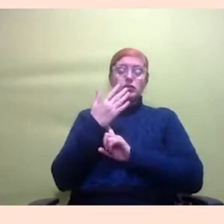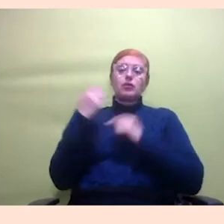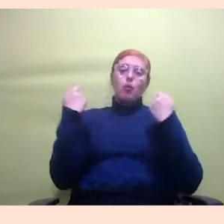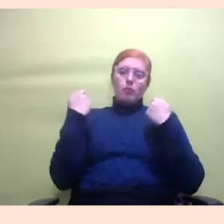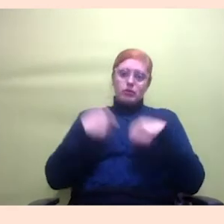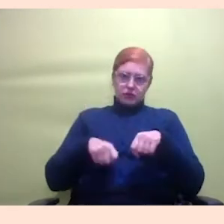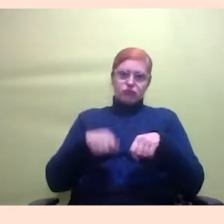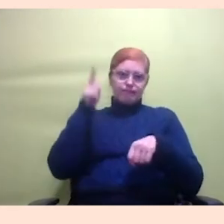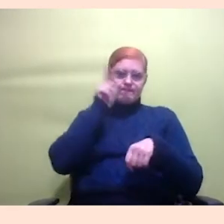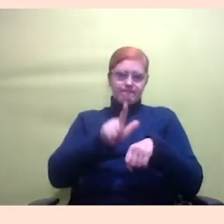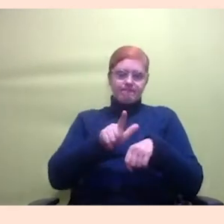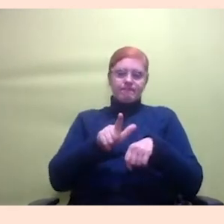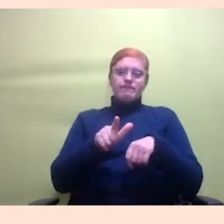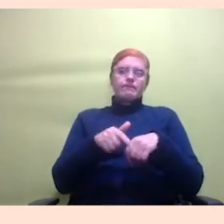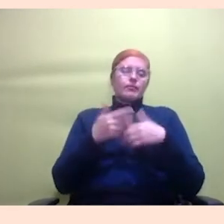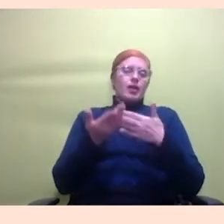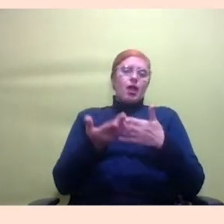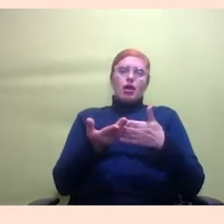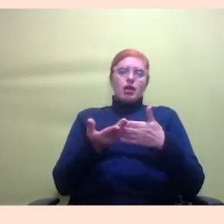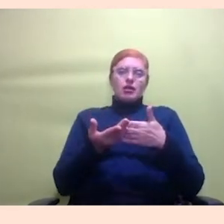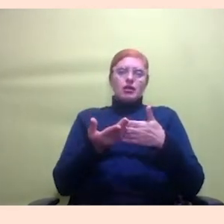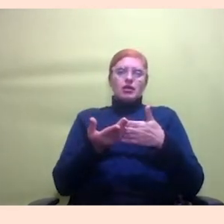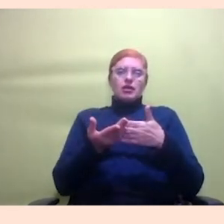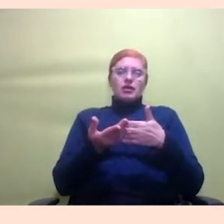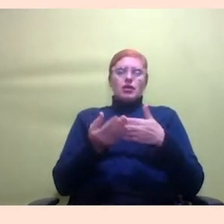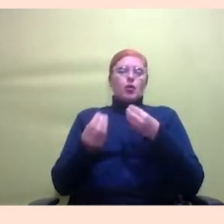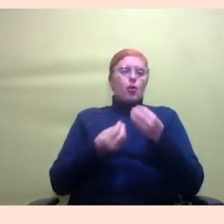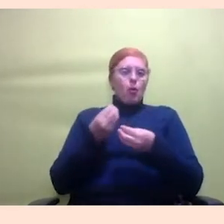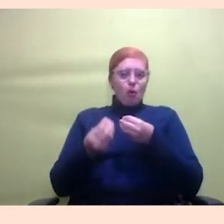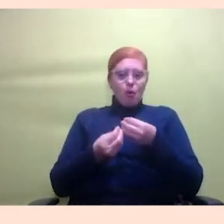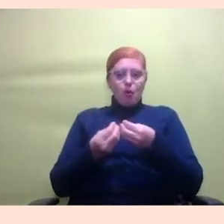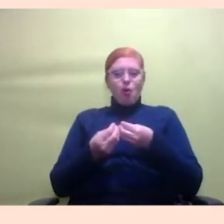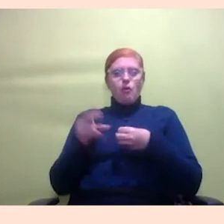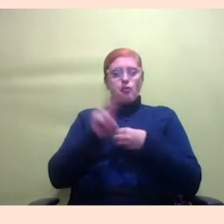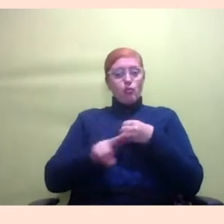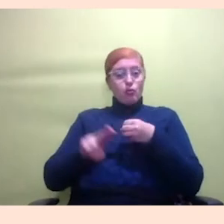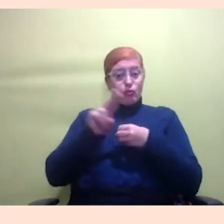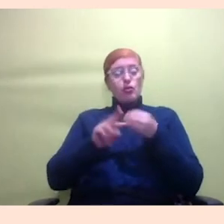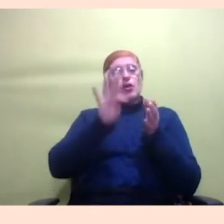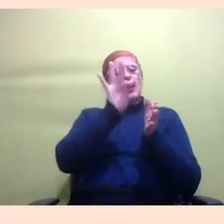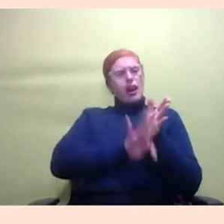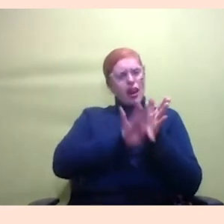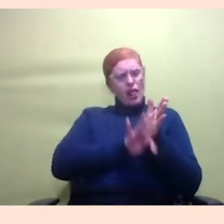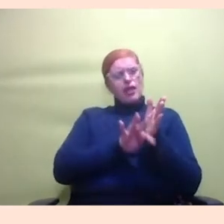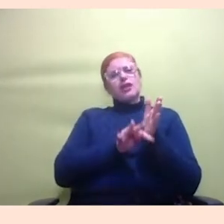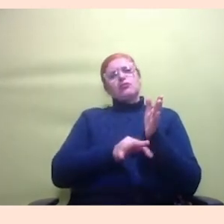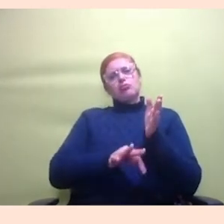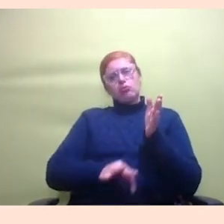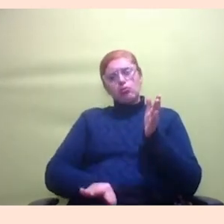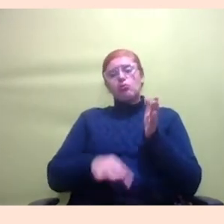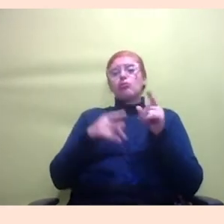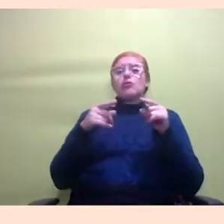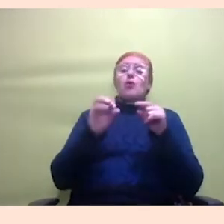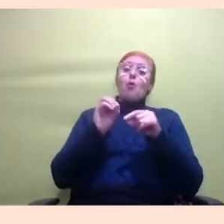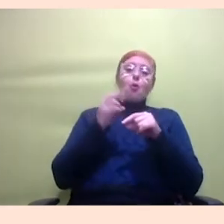isso vai desde domínio de se eu consigo ler um texto longo ou não até se você consegue